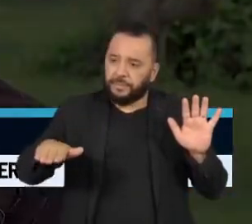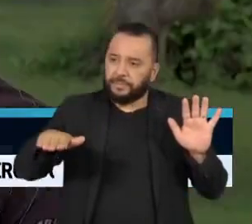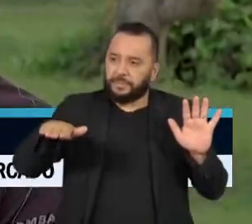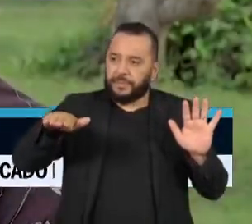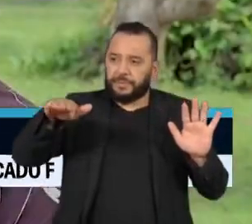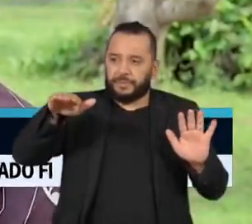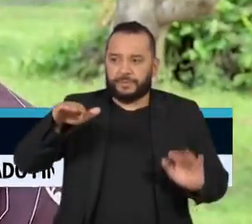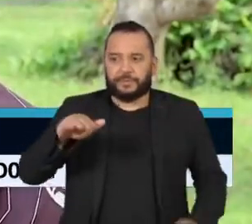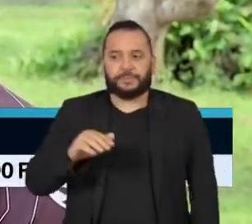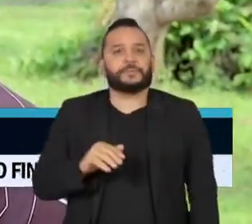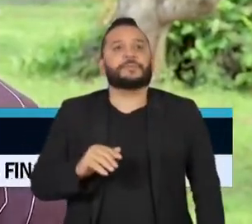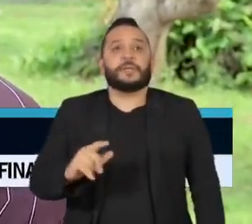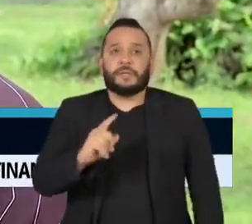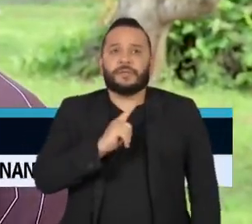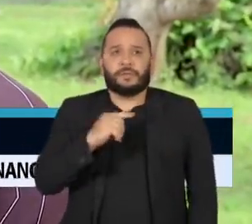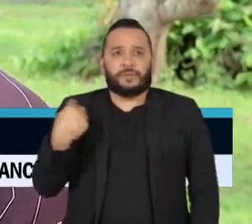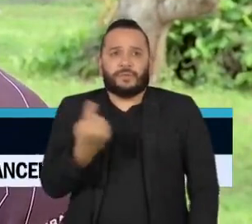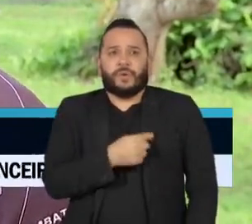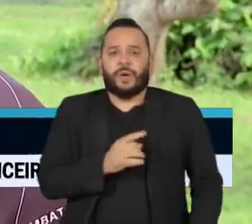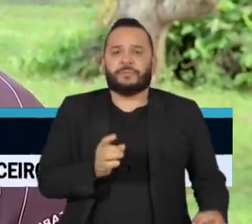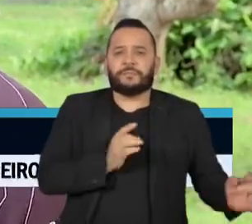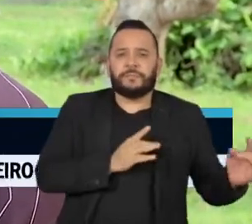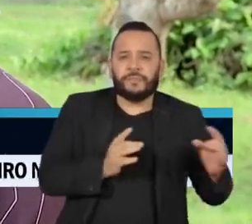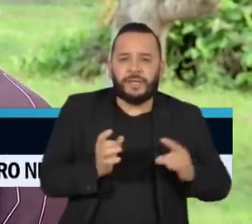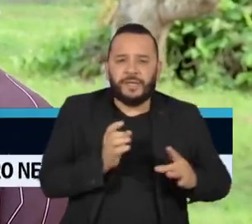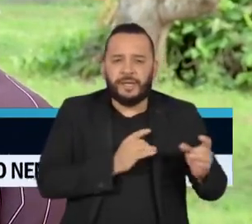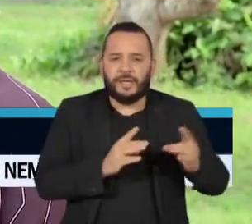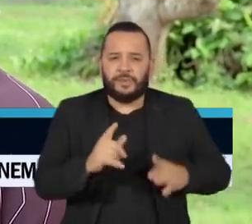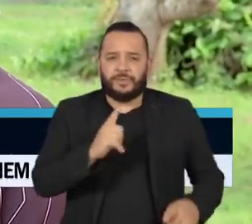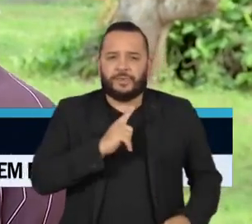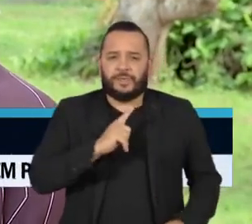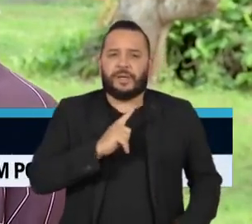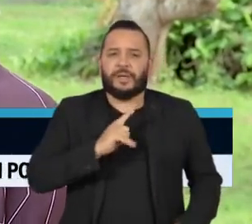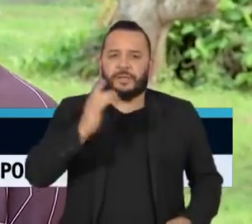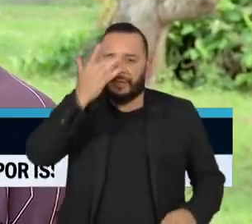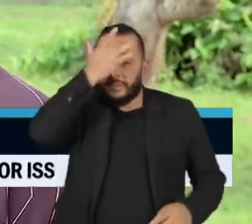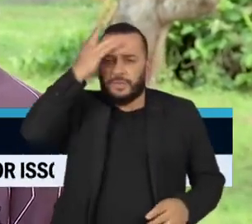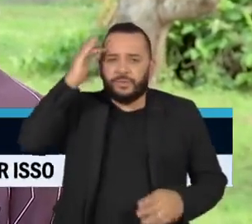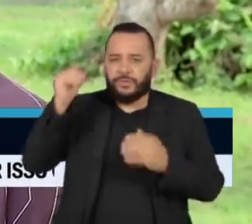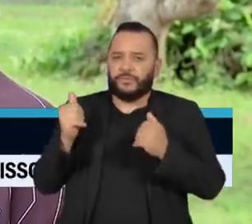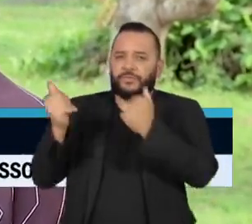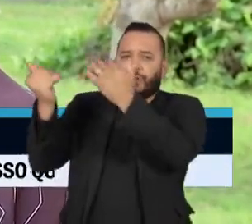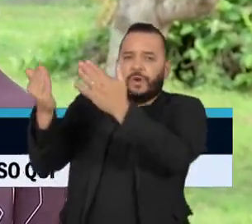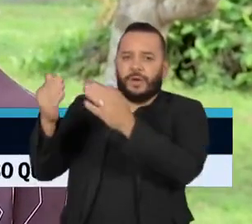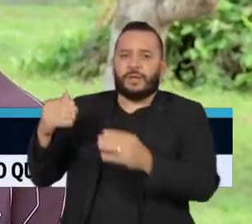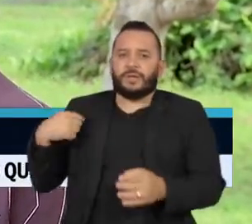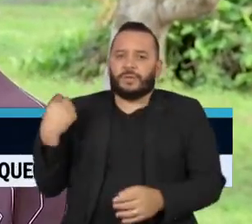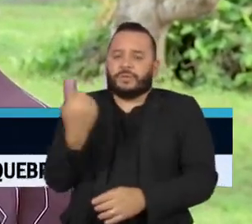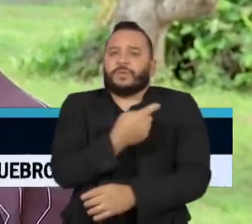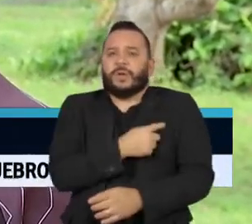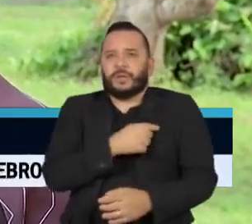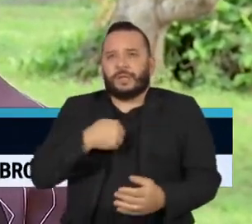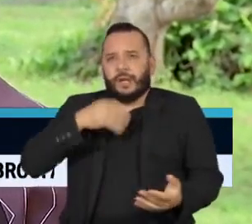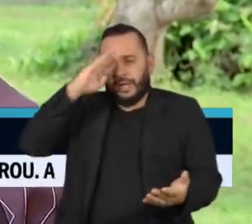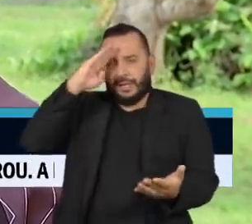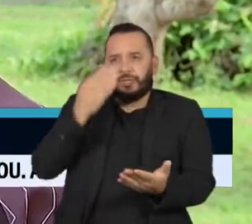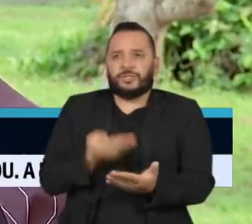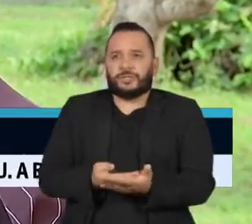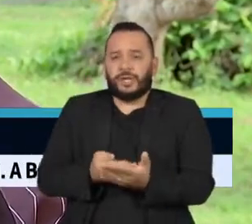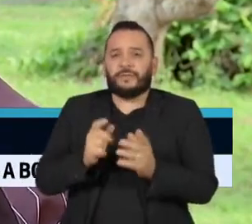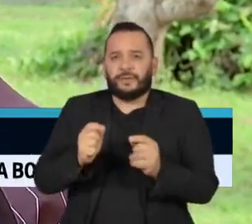A gente tinha medo, muito medo, das pessoas de fora. Porque a gente acreditava que eles traziam